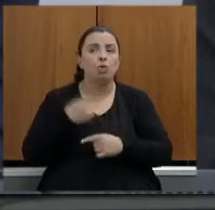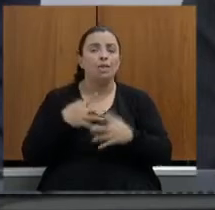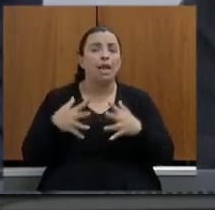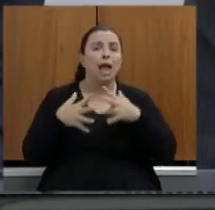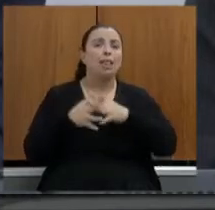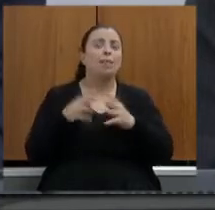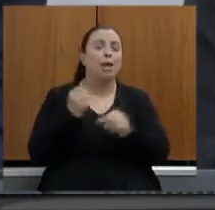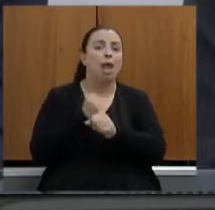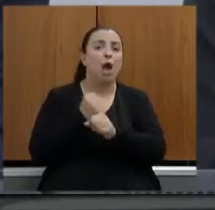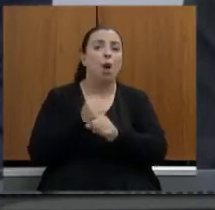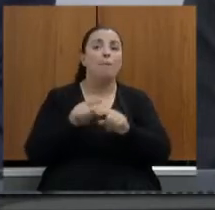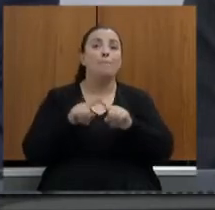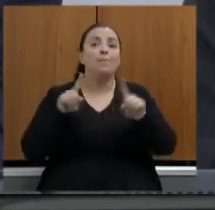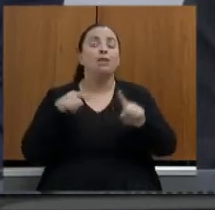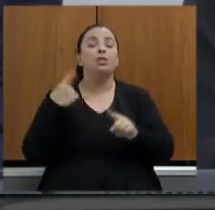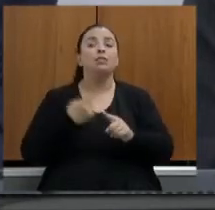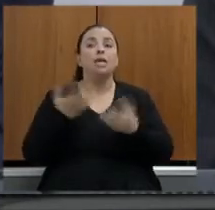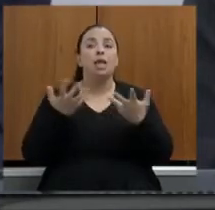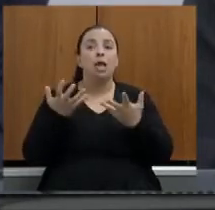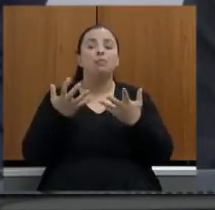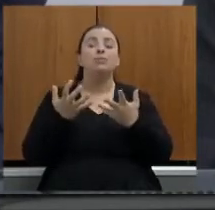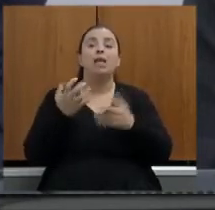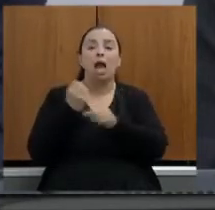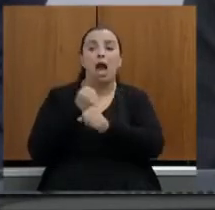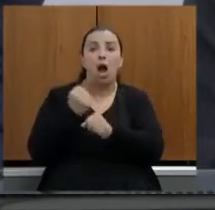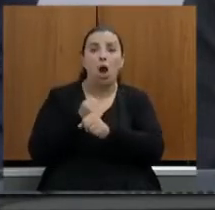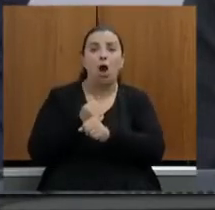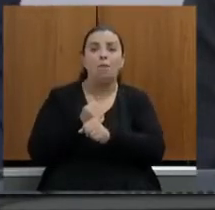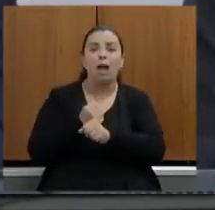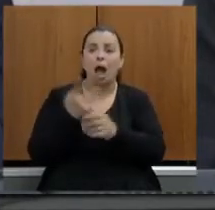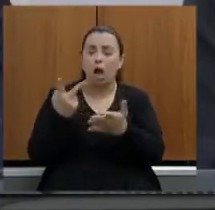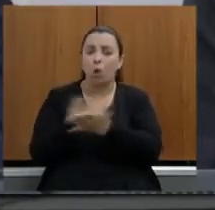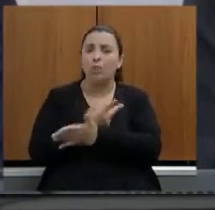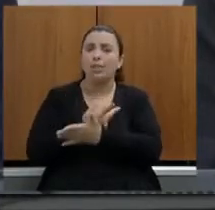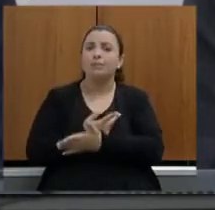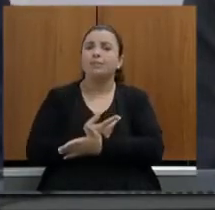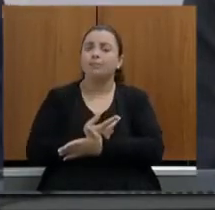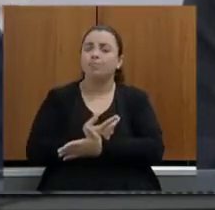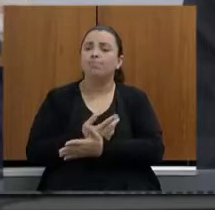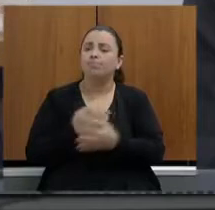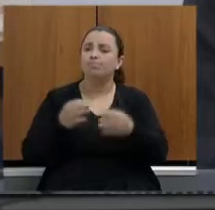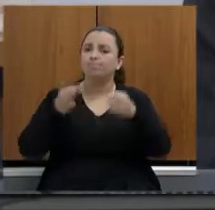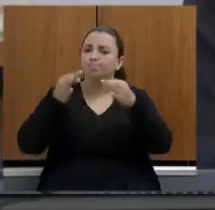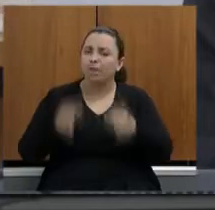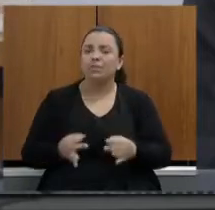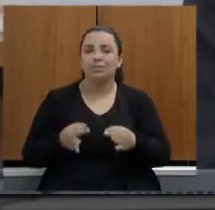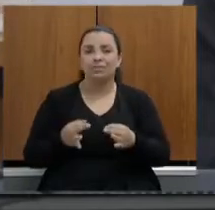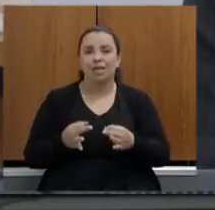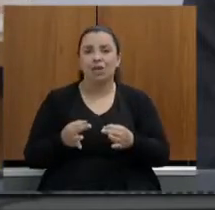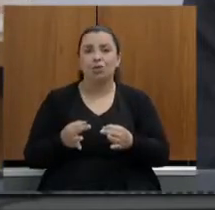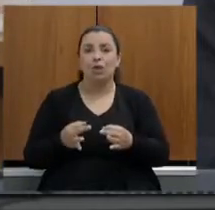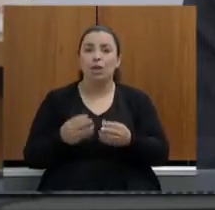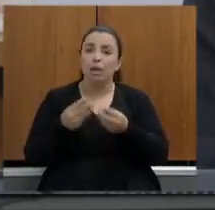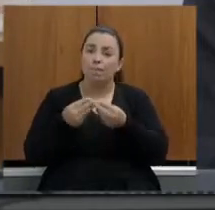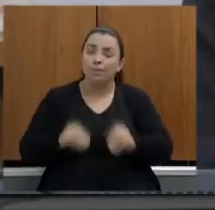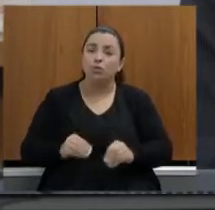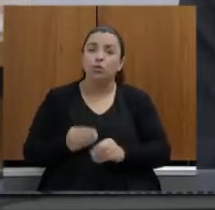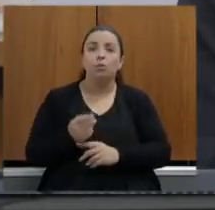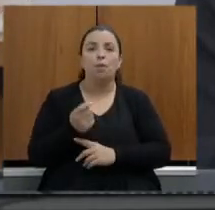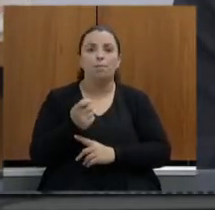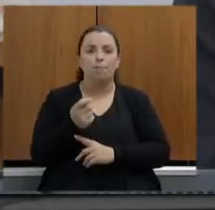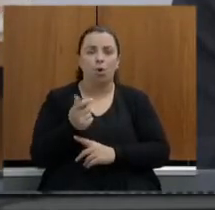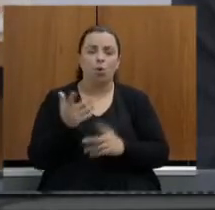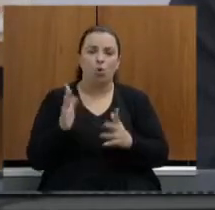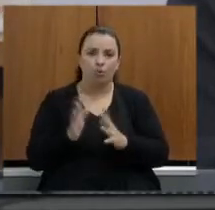de maneira adequada e com o menor impacto possível e por fim no que diz respeito a atuação dessa